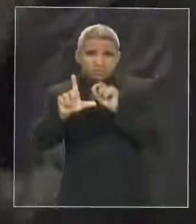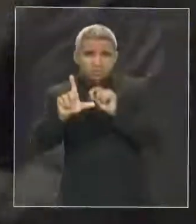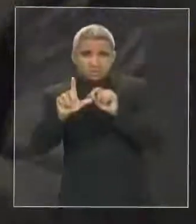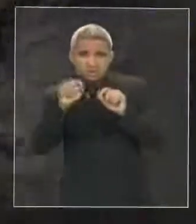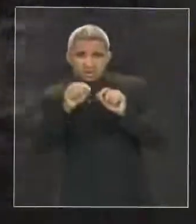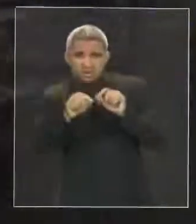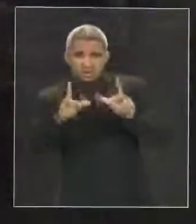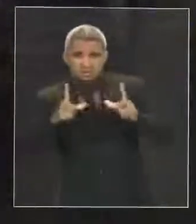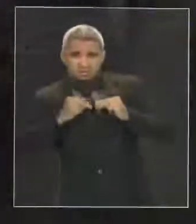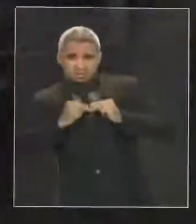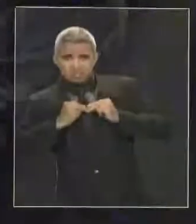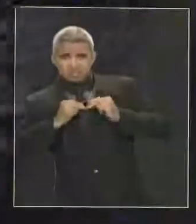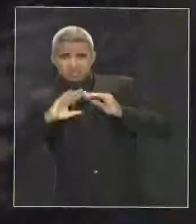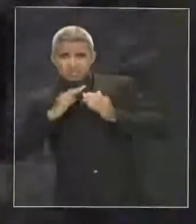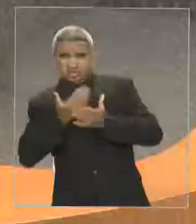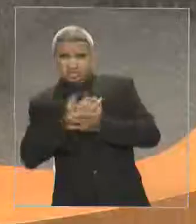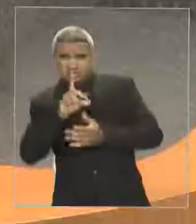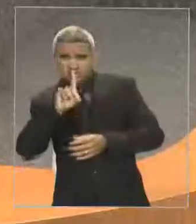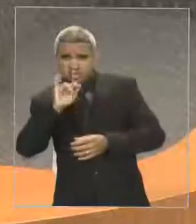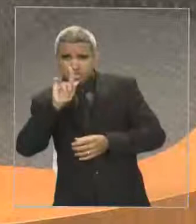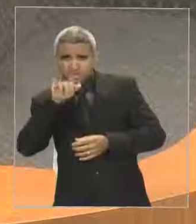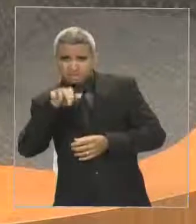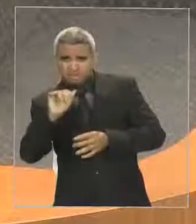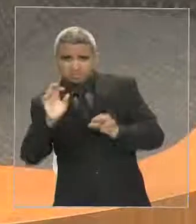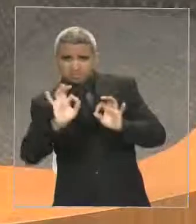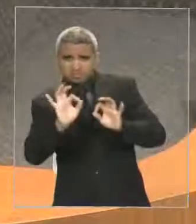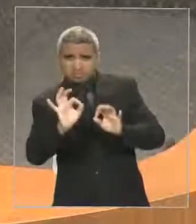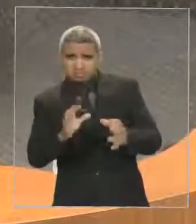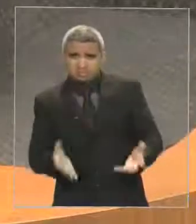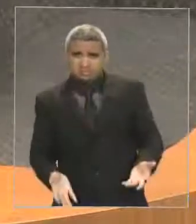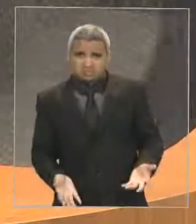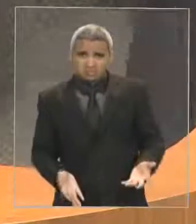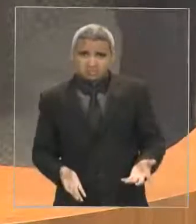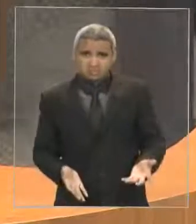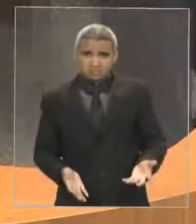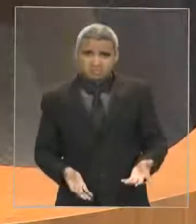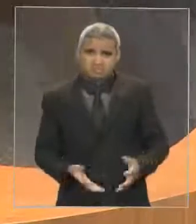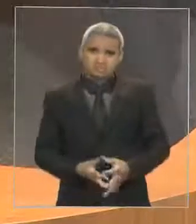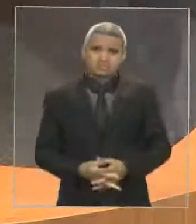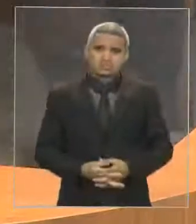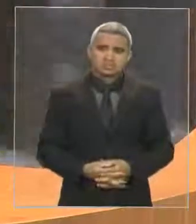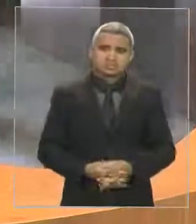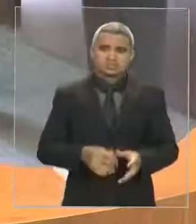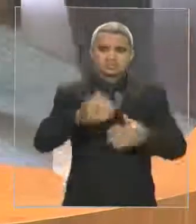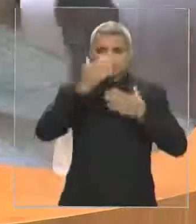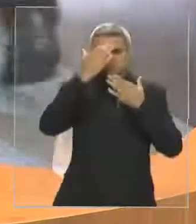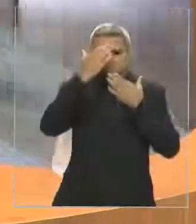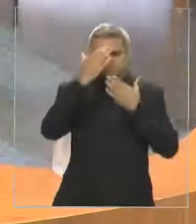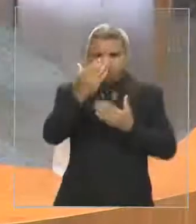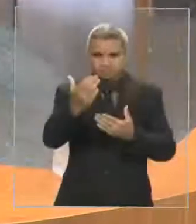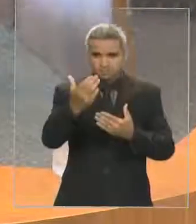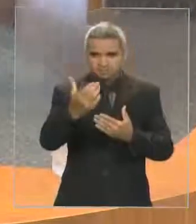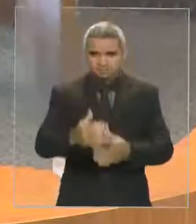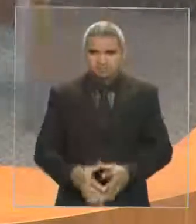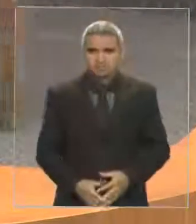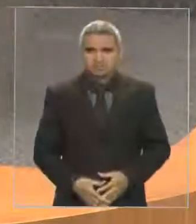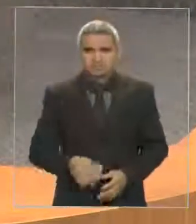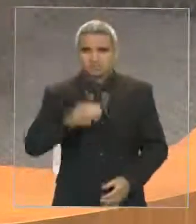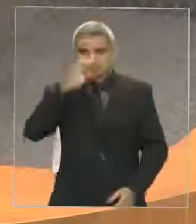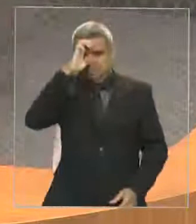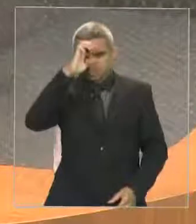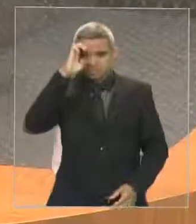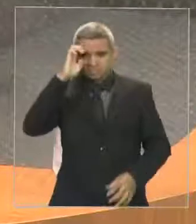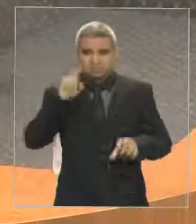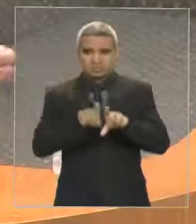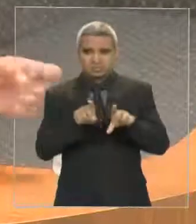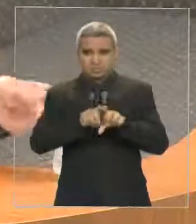Parabéns, a Vossa Excelência. Muito obrigado pela interferência. Concluo, deputado Hélio, por gentileza. Vou concluir. Todos os deputados que fizeram